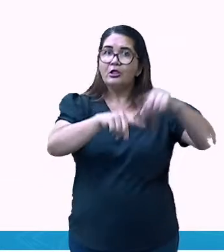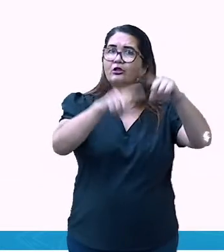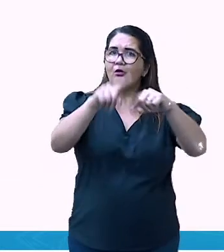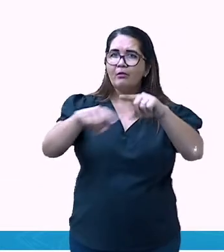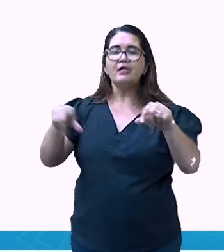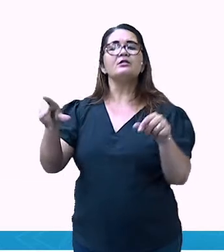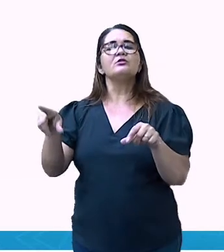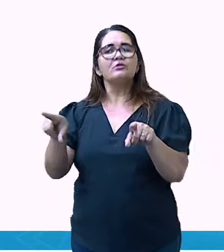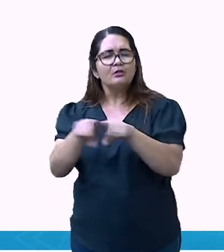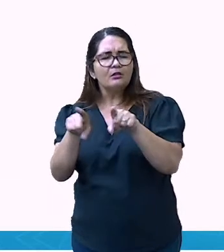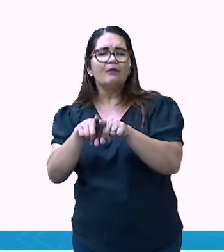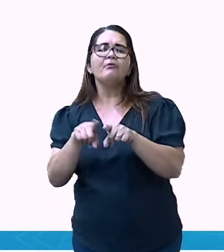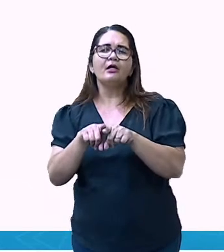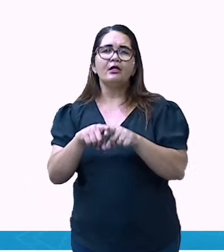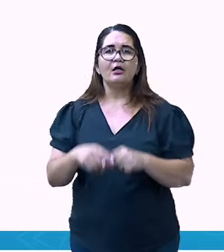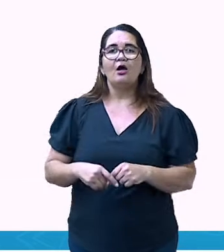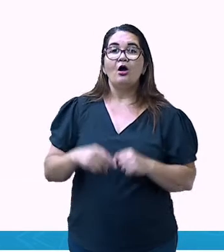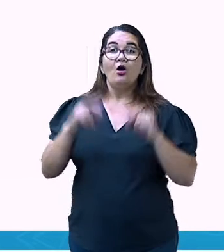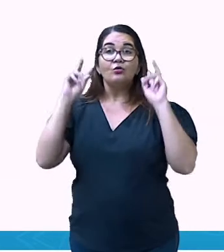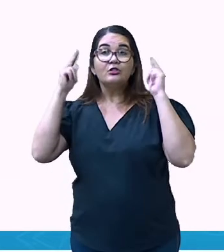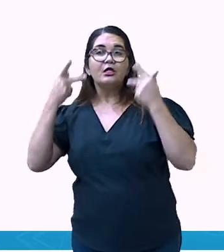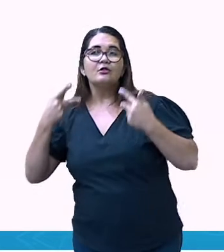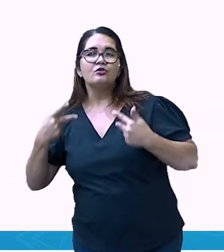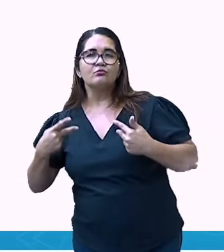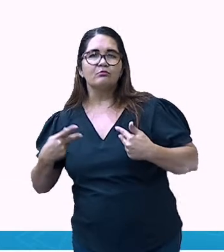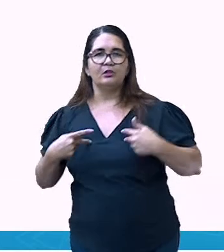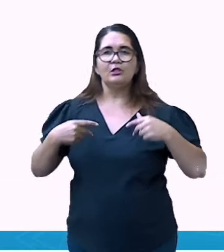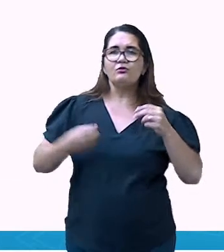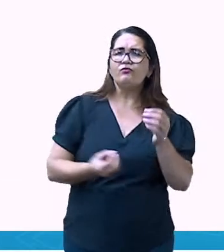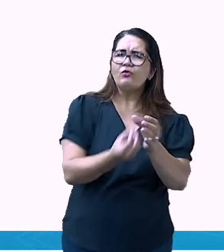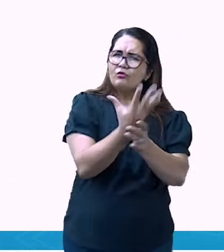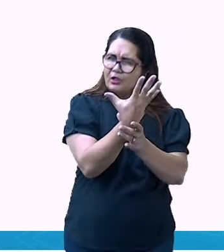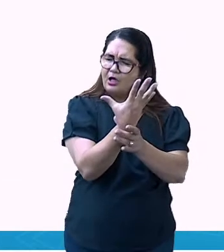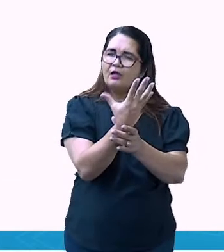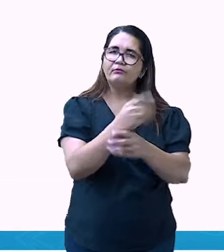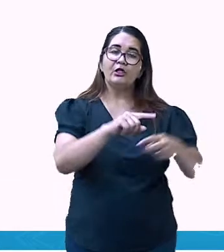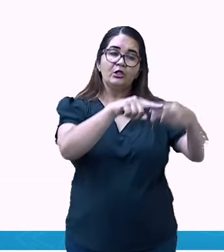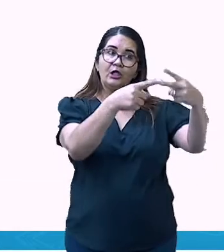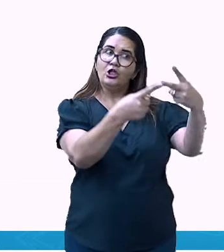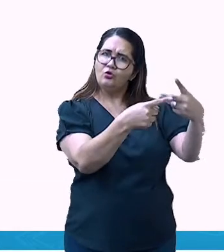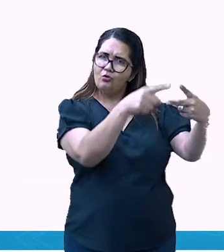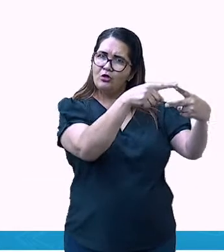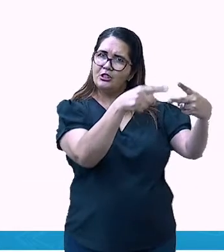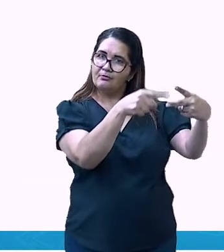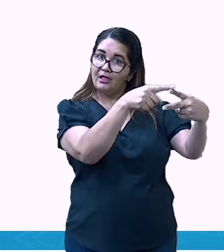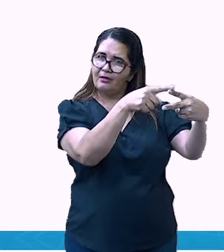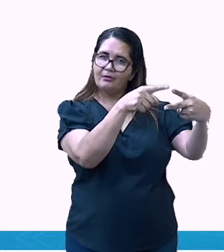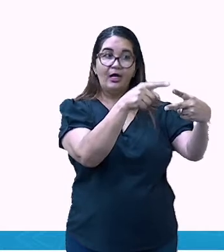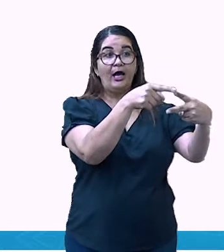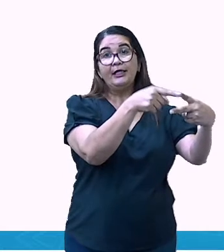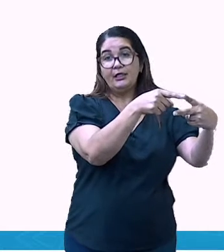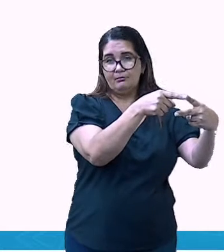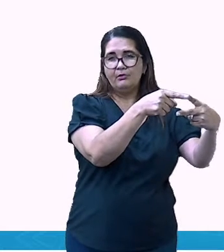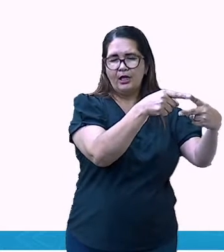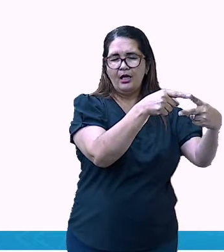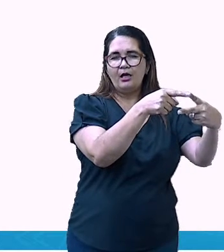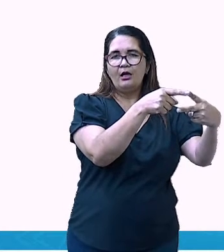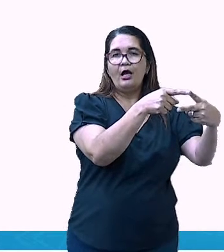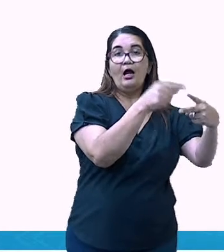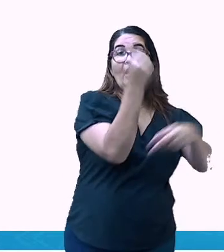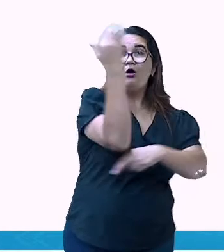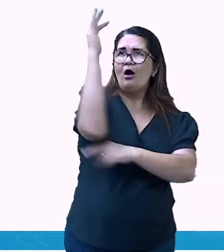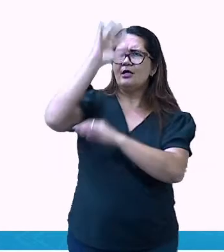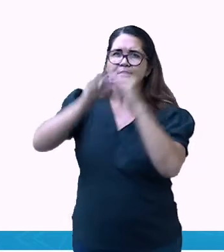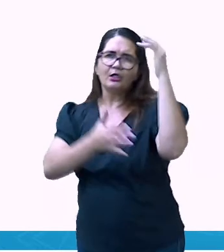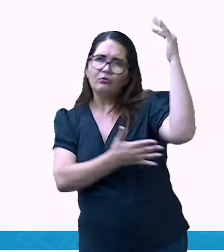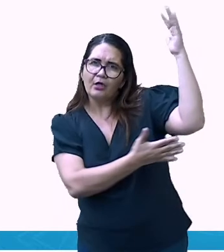para auxiliar essa localização. Então, a gente tem duas situações diferentes, né? Elementos da natureza e a gente tem